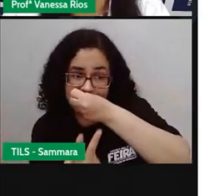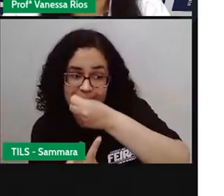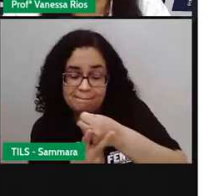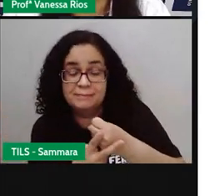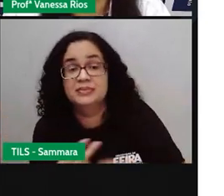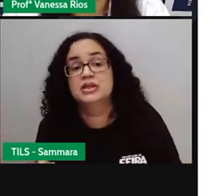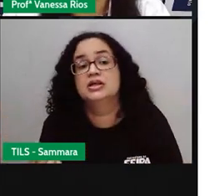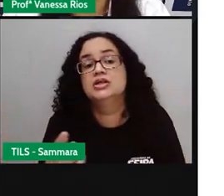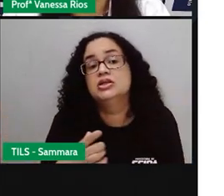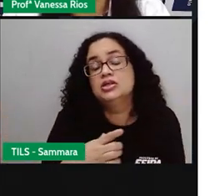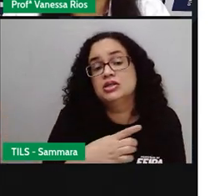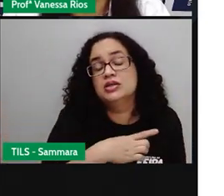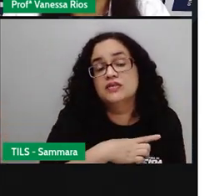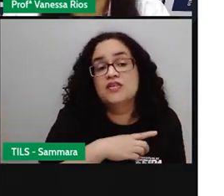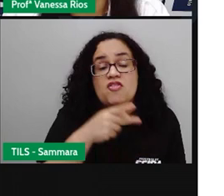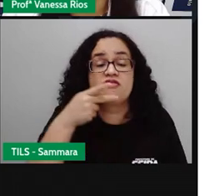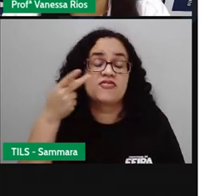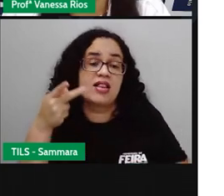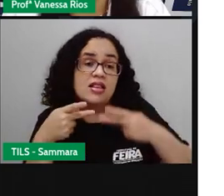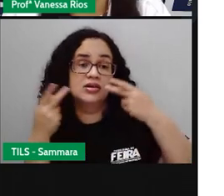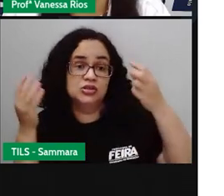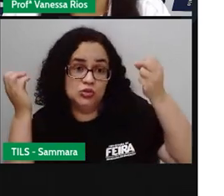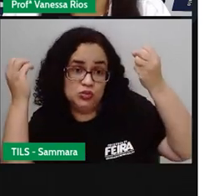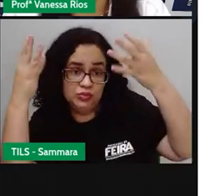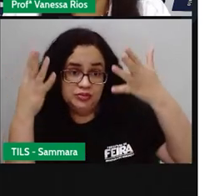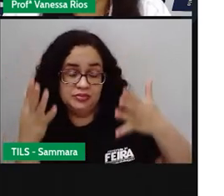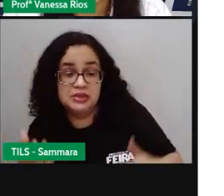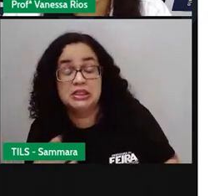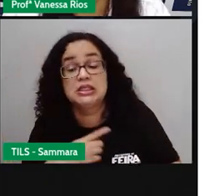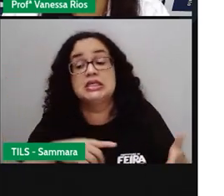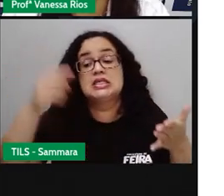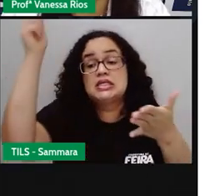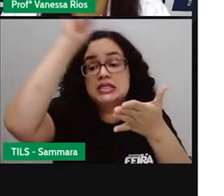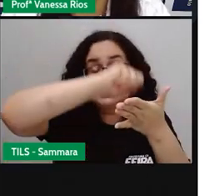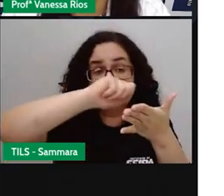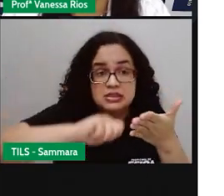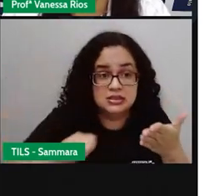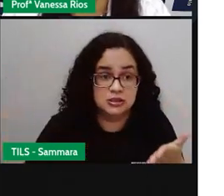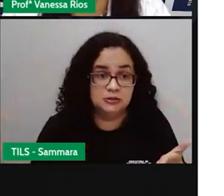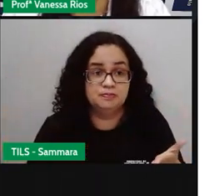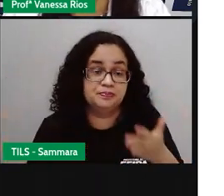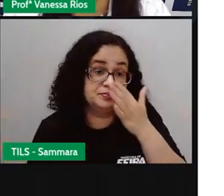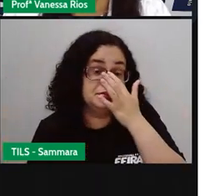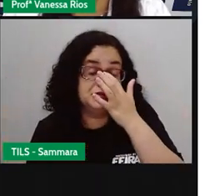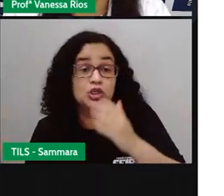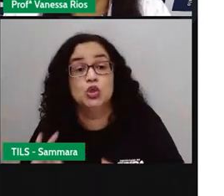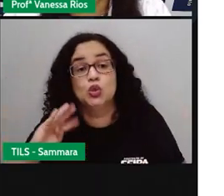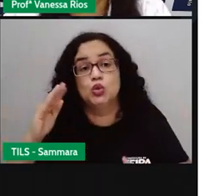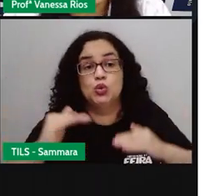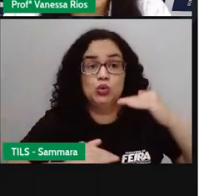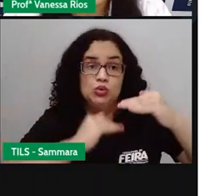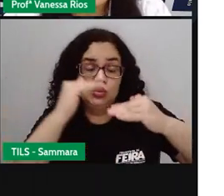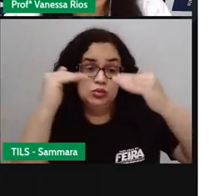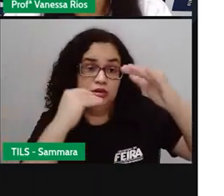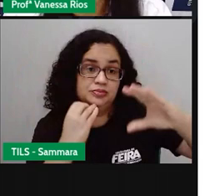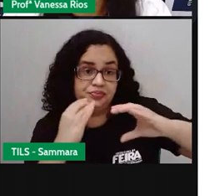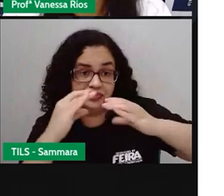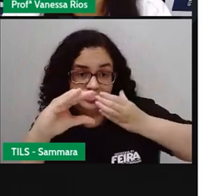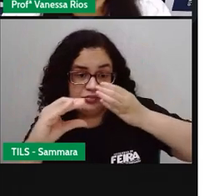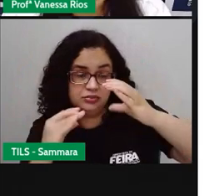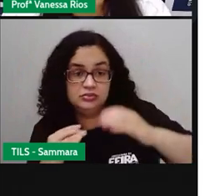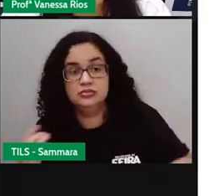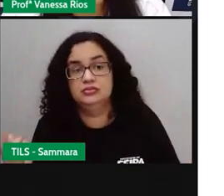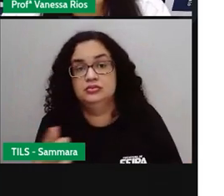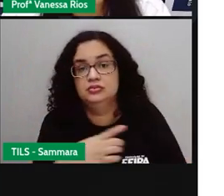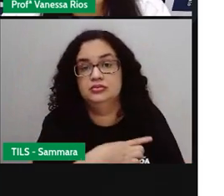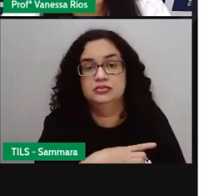expressados, falados, podem ser escritos, diante de todo o processo de comunicação que a gente